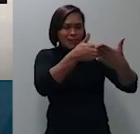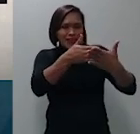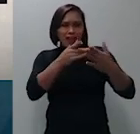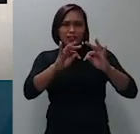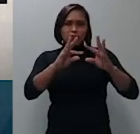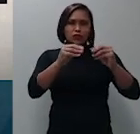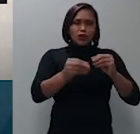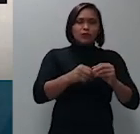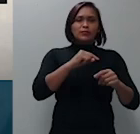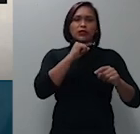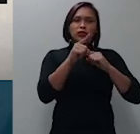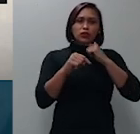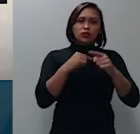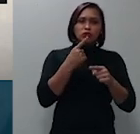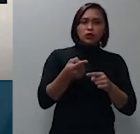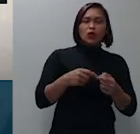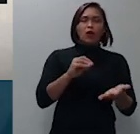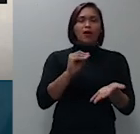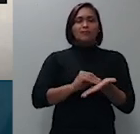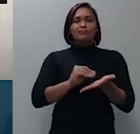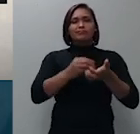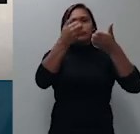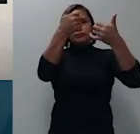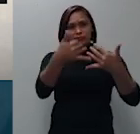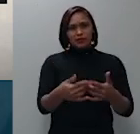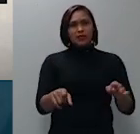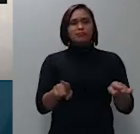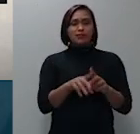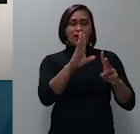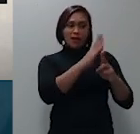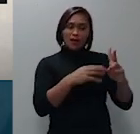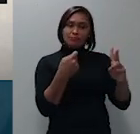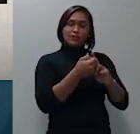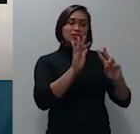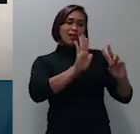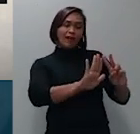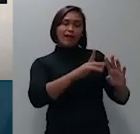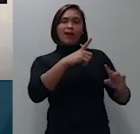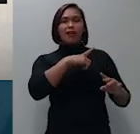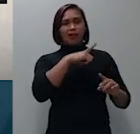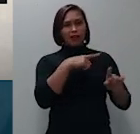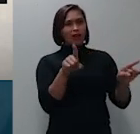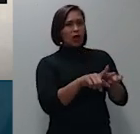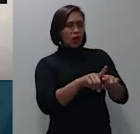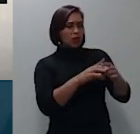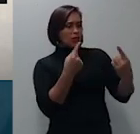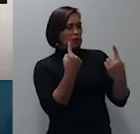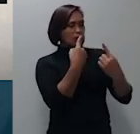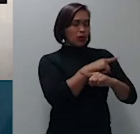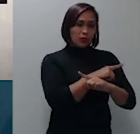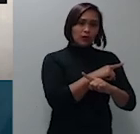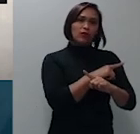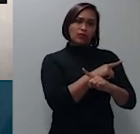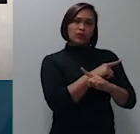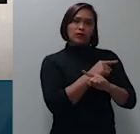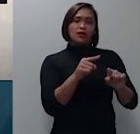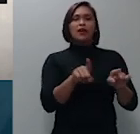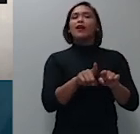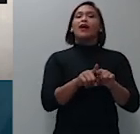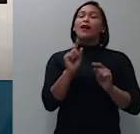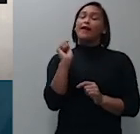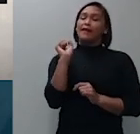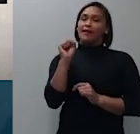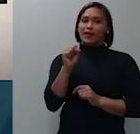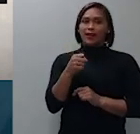insatisfatória a parte podia dizer ah não mas eu também controverti esse aspecto aí não caberia o